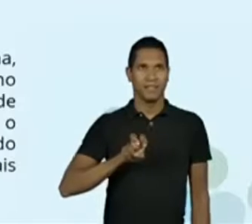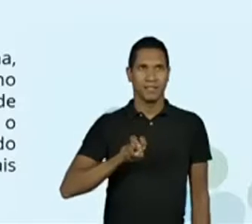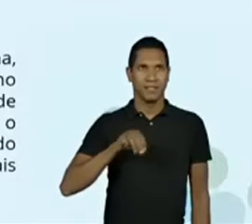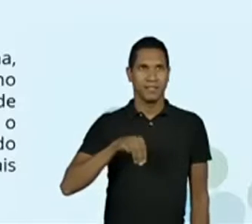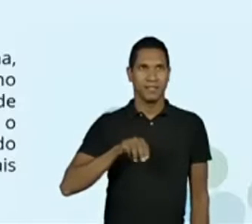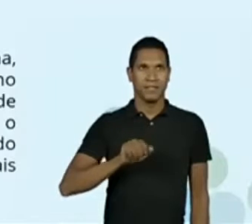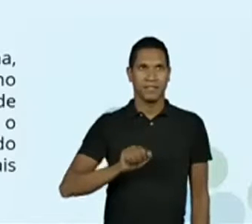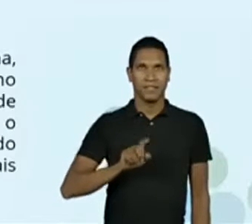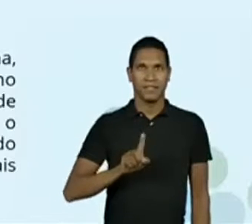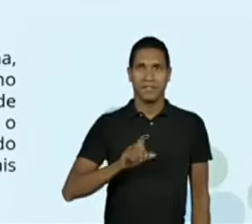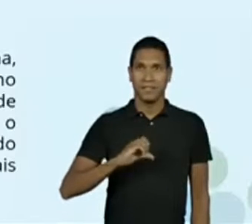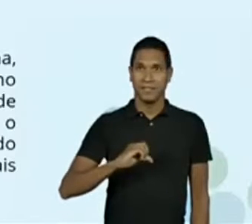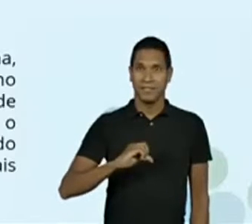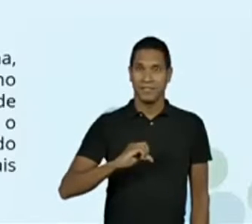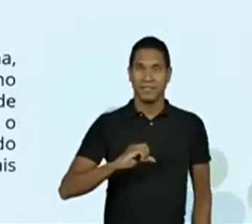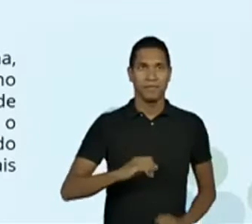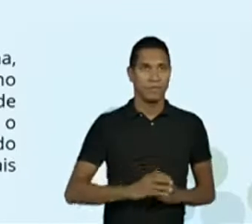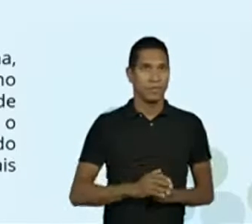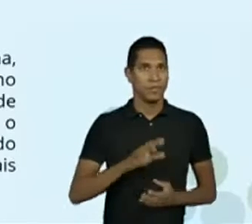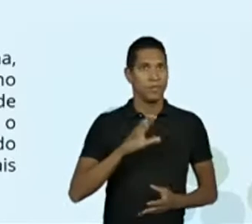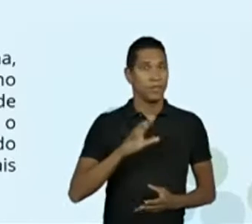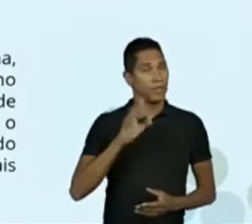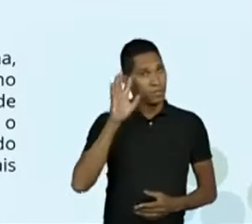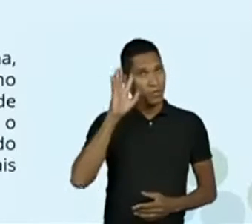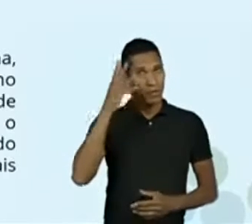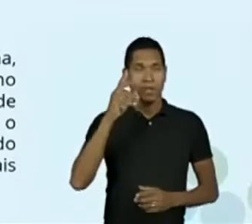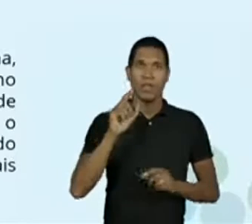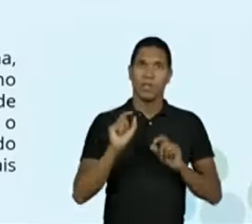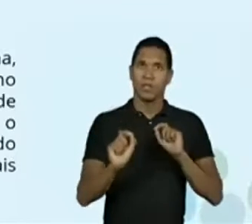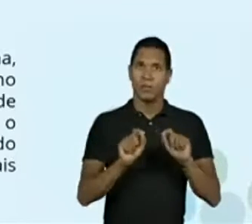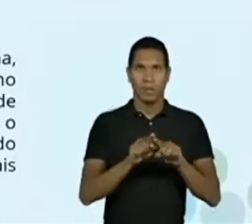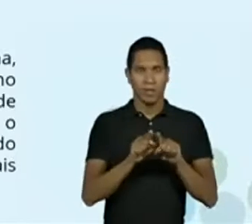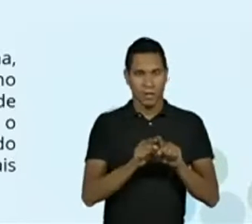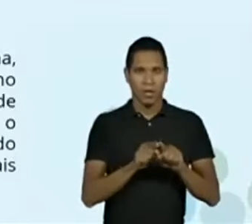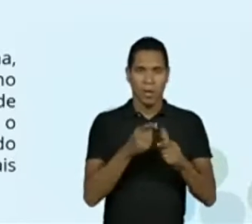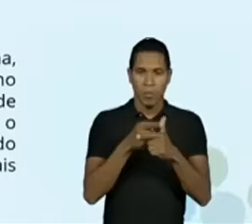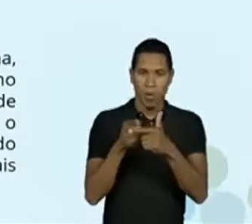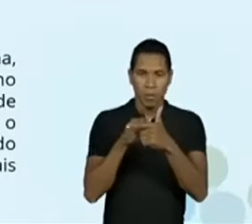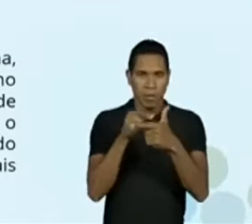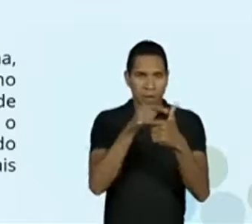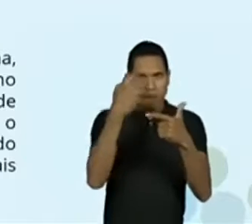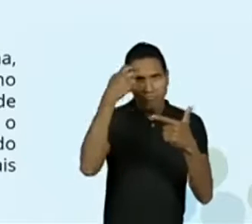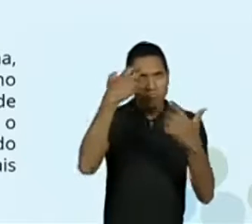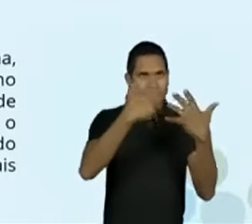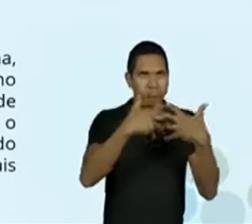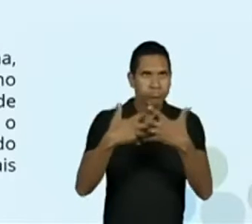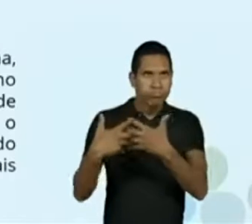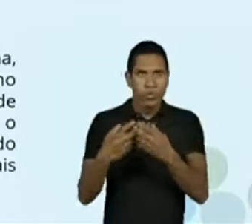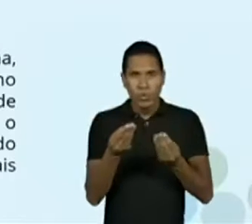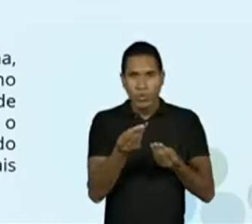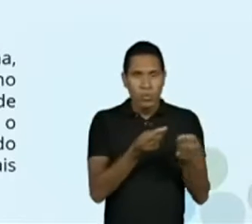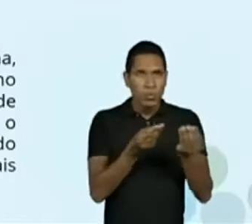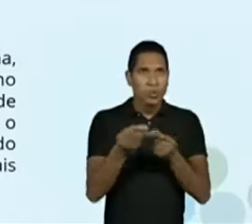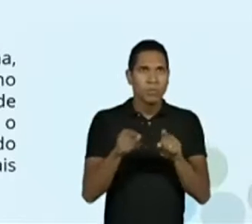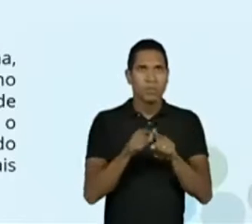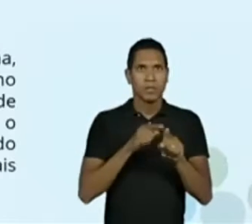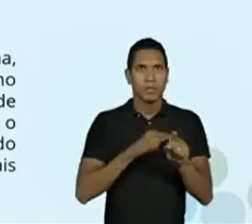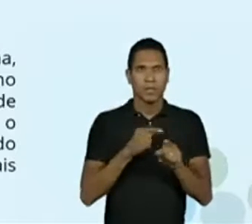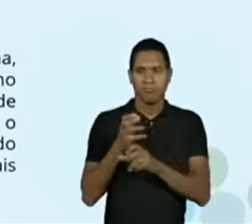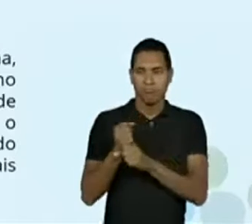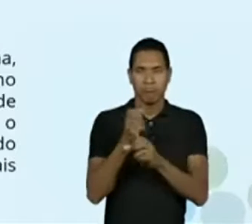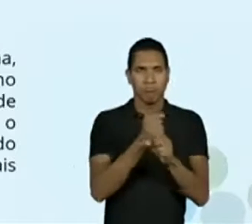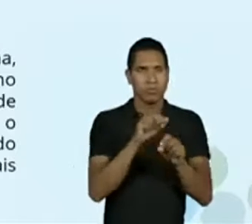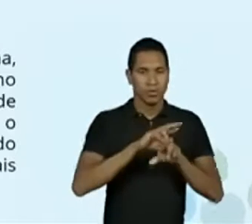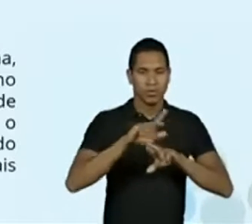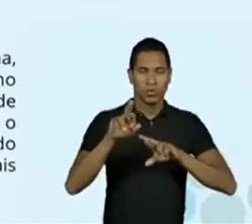EF05MA19 Resolver e elaborar situações problema, envolvendo medidas de diferentes